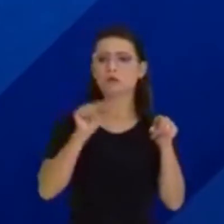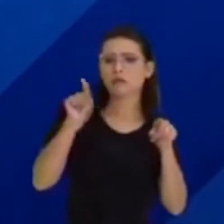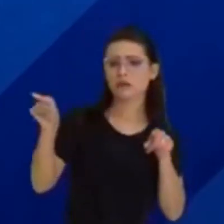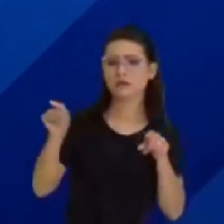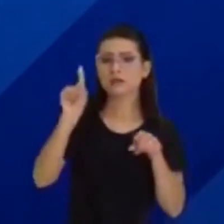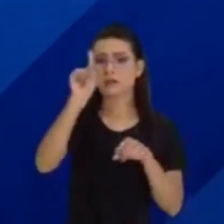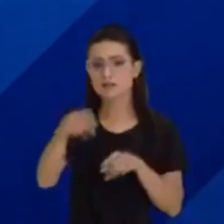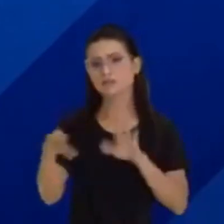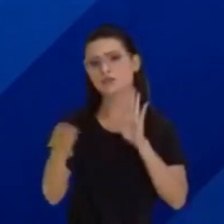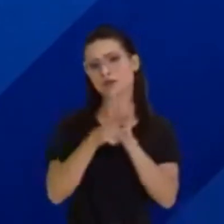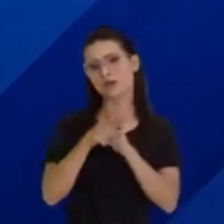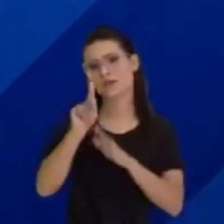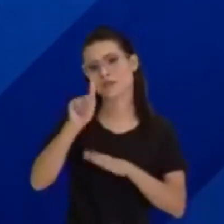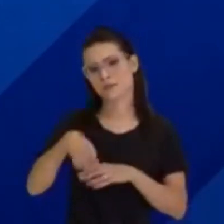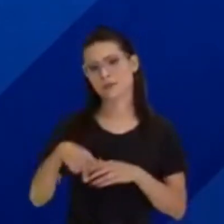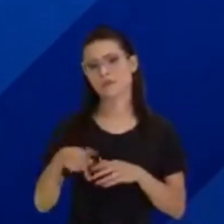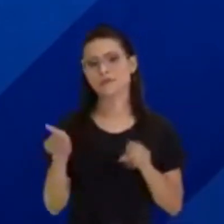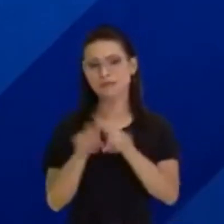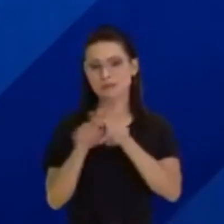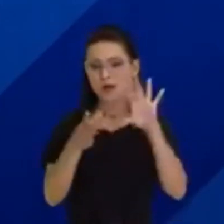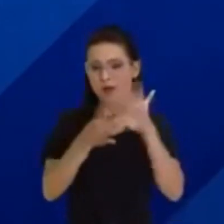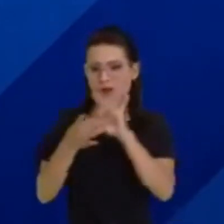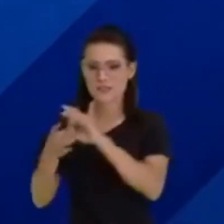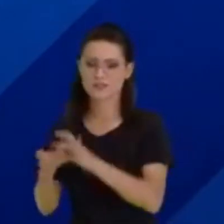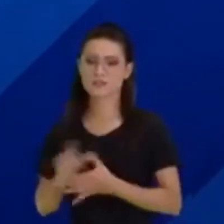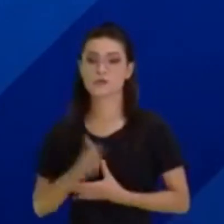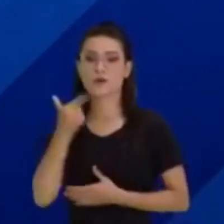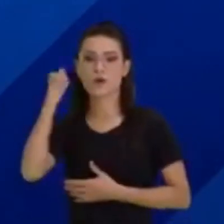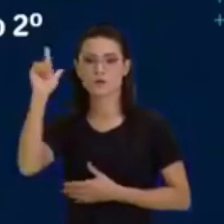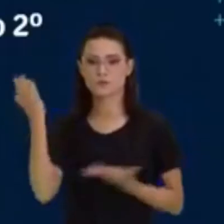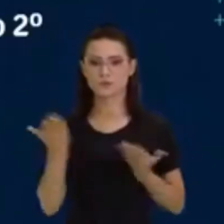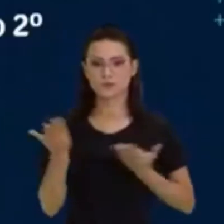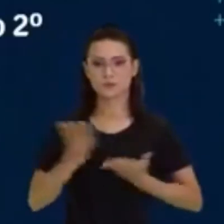Vamos agora passar e ir para o próximo slide.